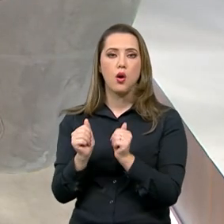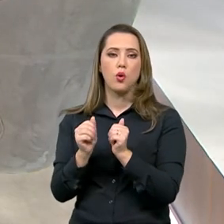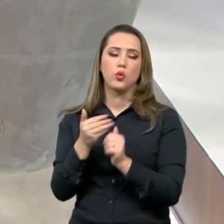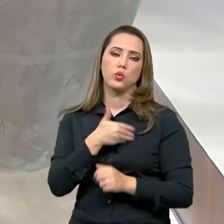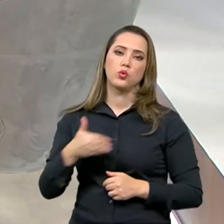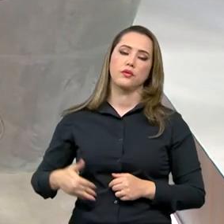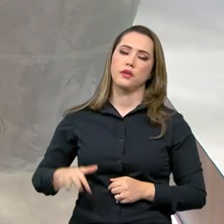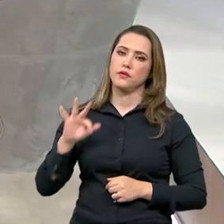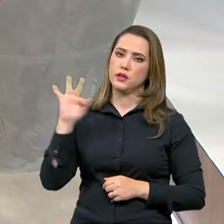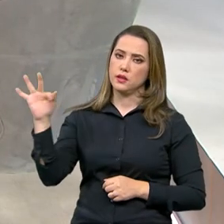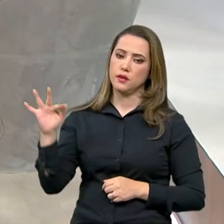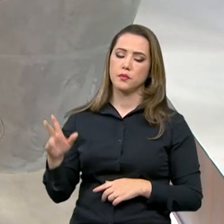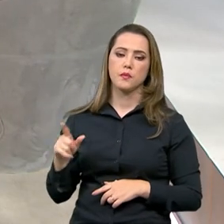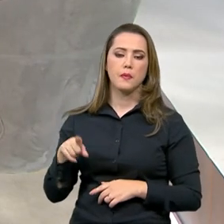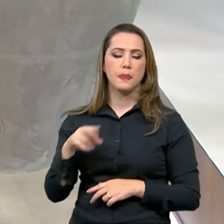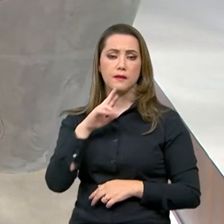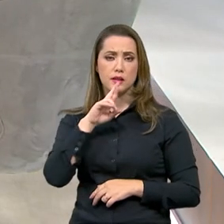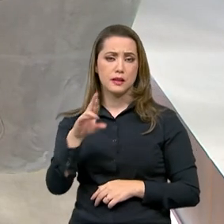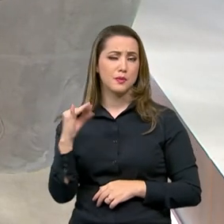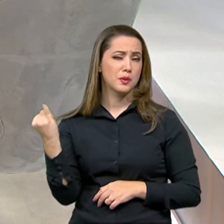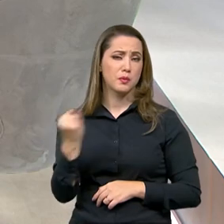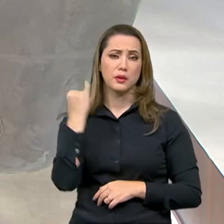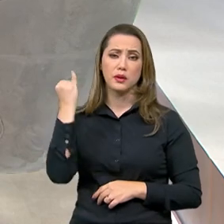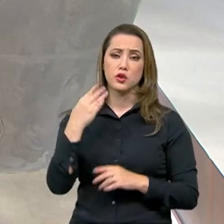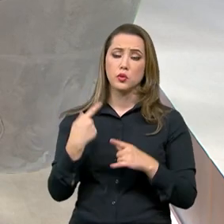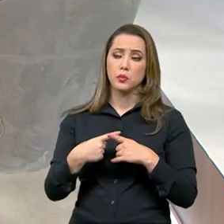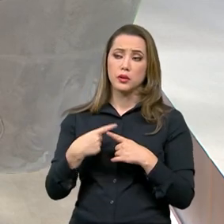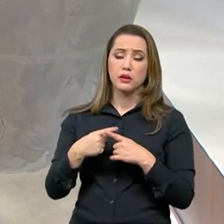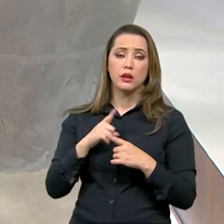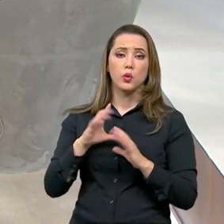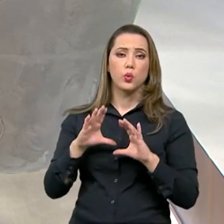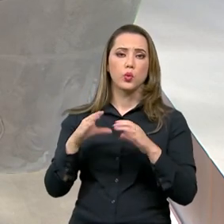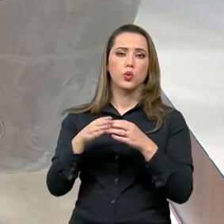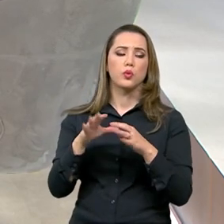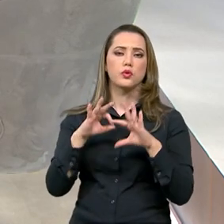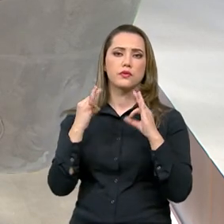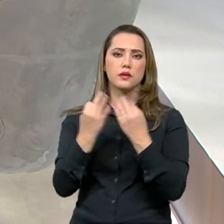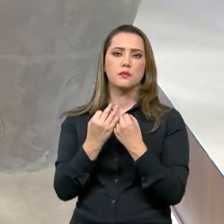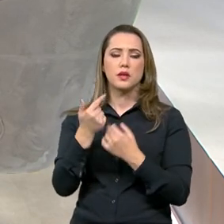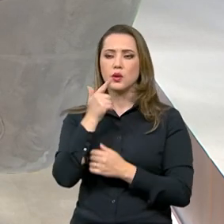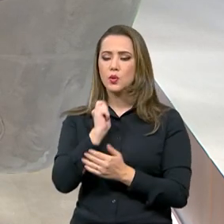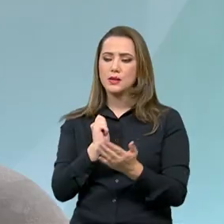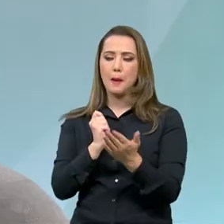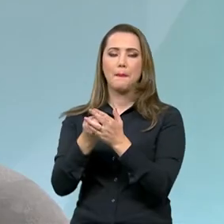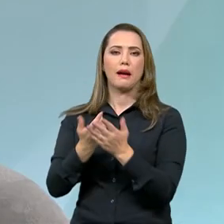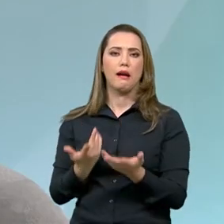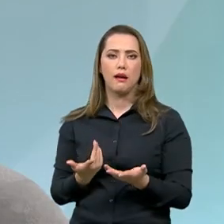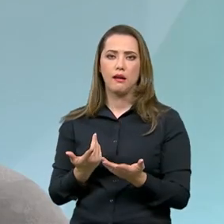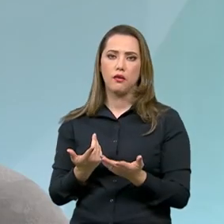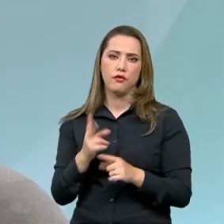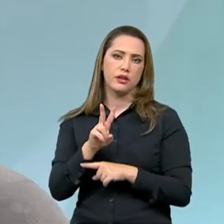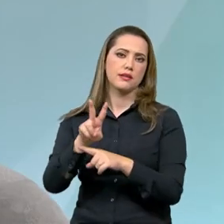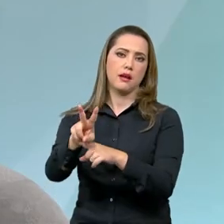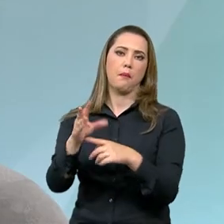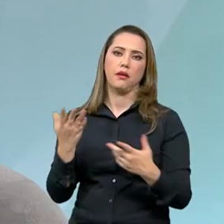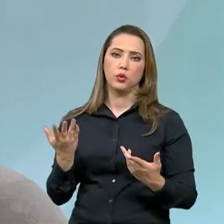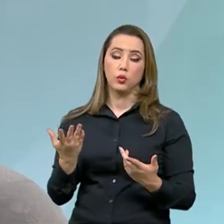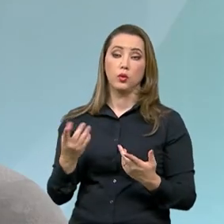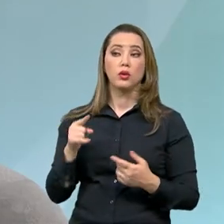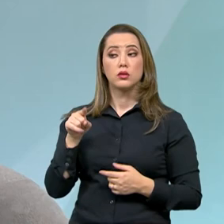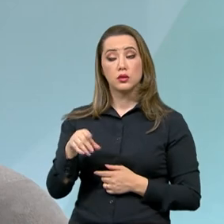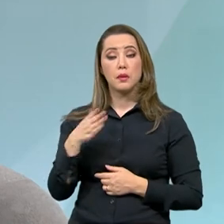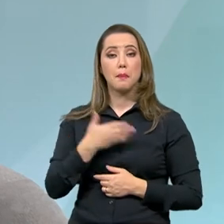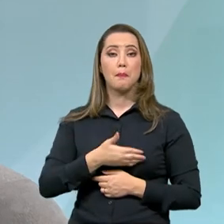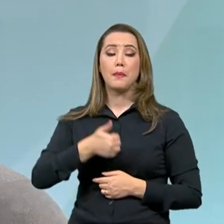solução fantástica, porque tem um grupo de famílias que tem dificuldade de fazer o pagamento de uma parcela, de um imóvel. Então, essa é uma das